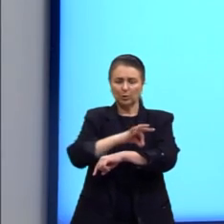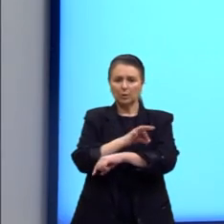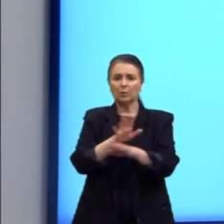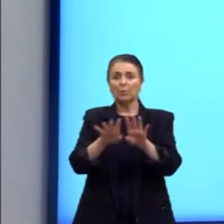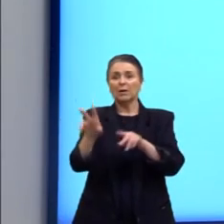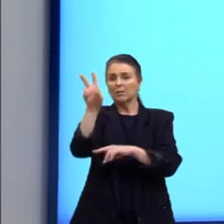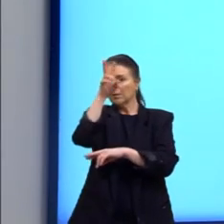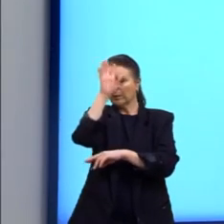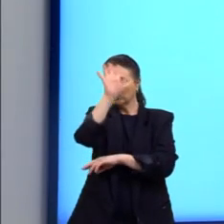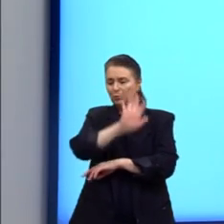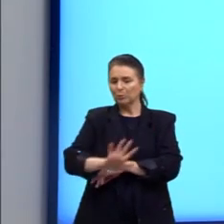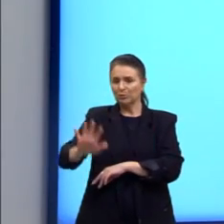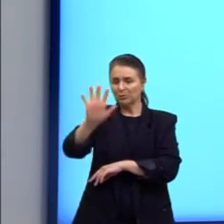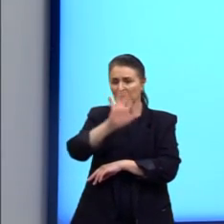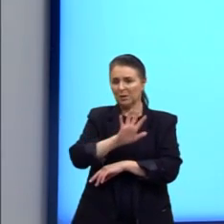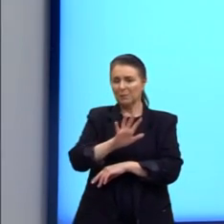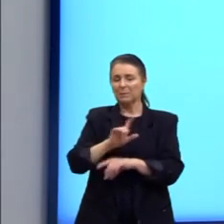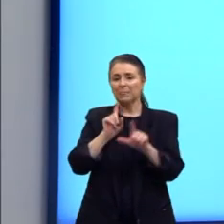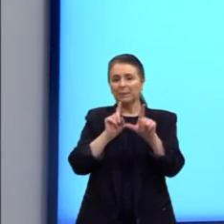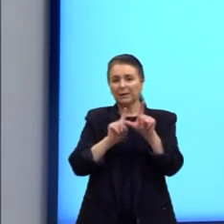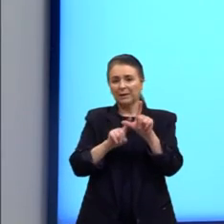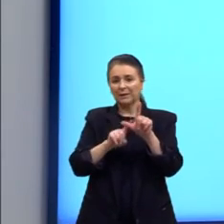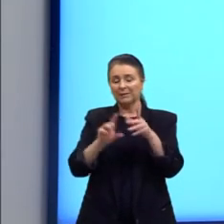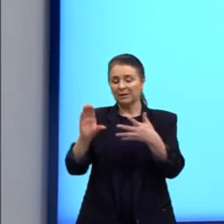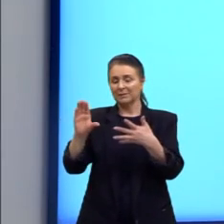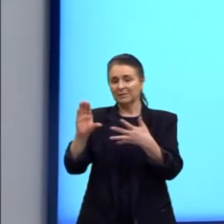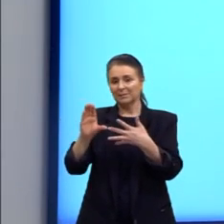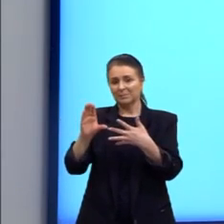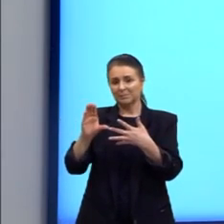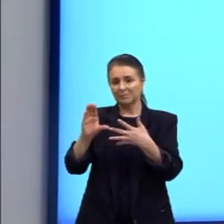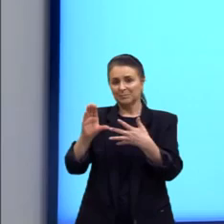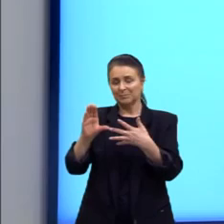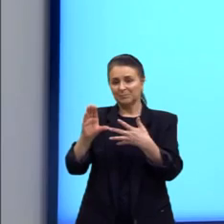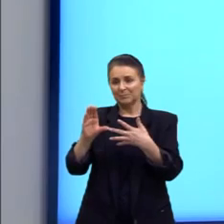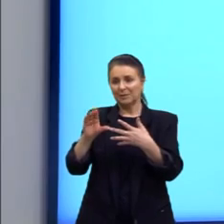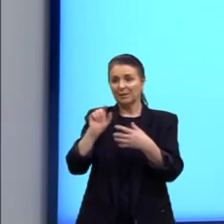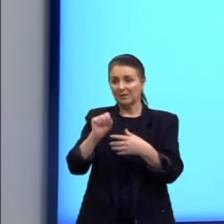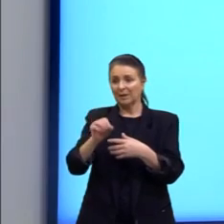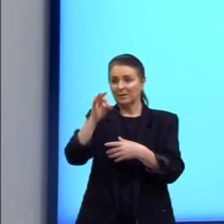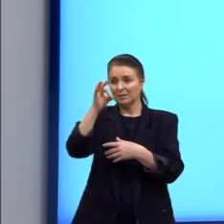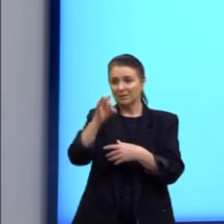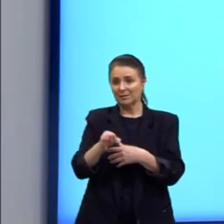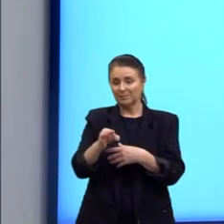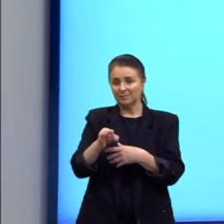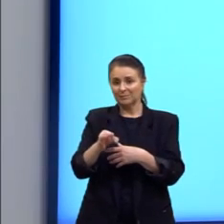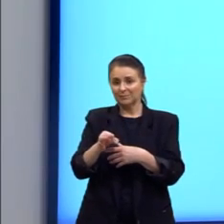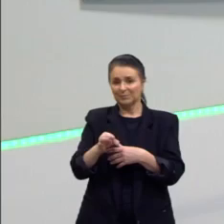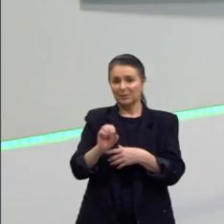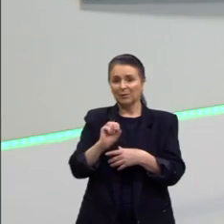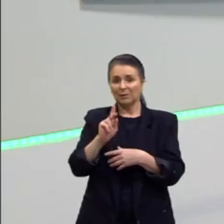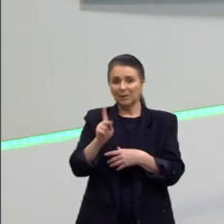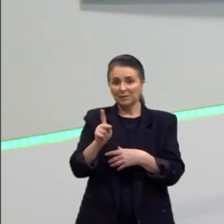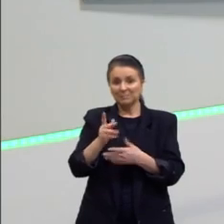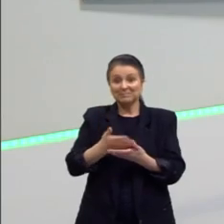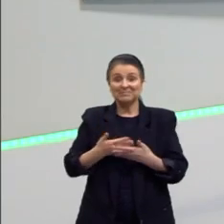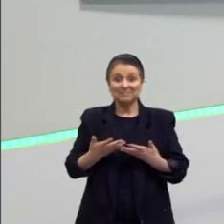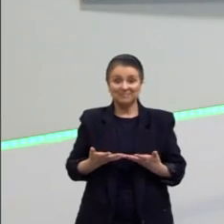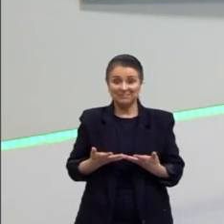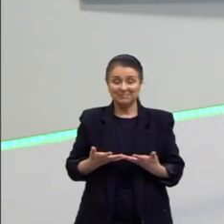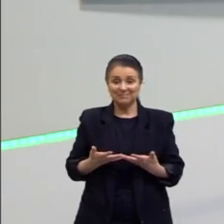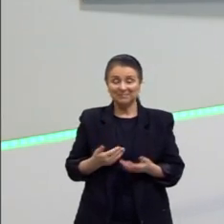em geral, é a questão de letra C, que é a correta. Tá, pessoal? Então,